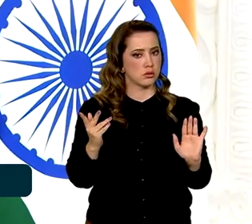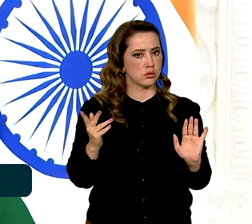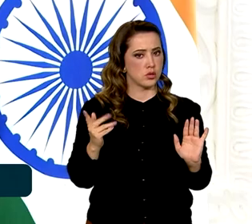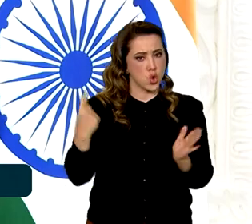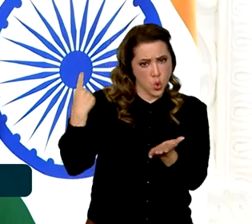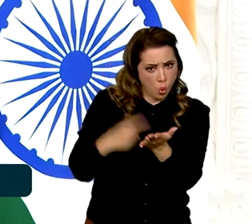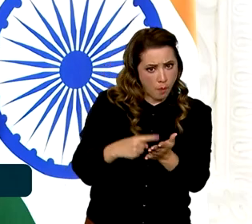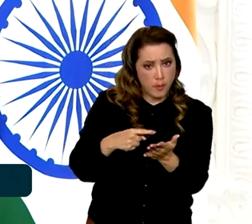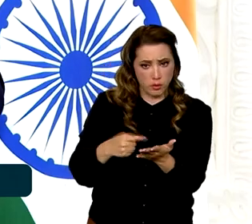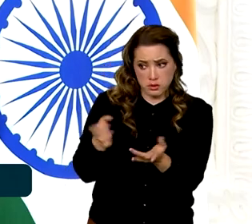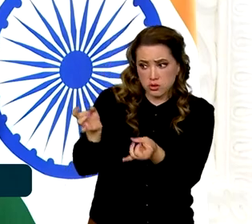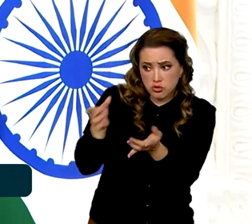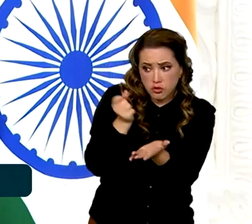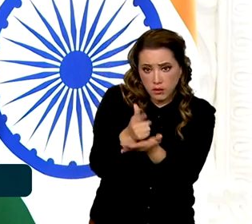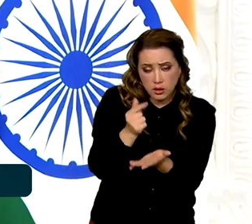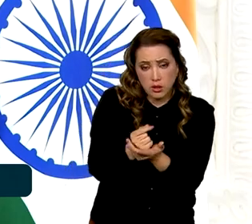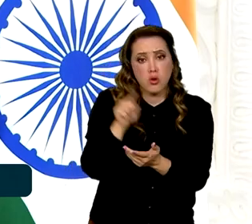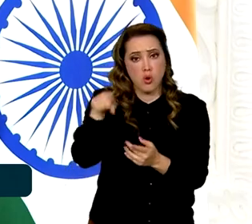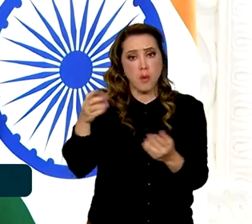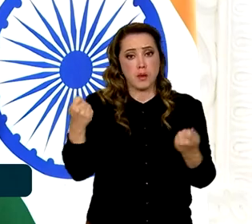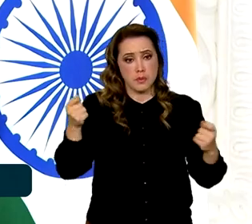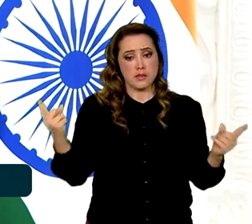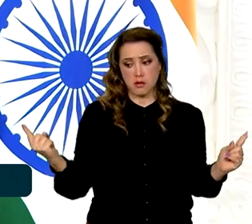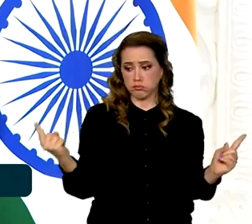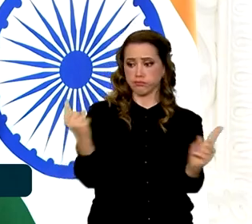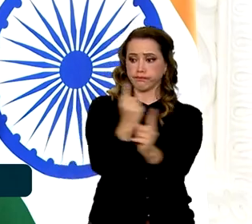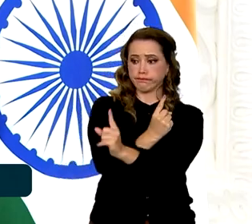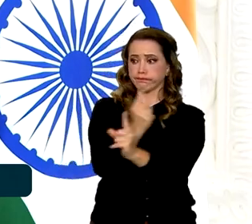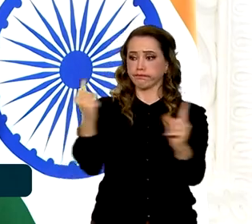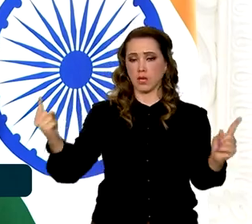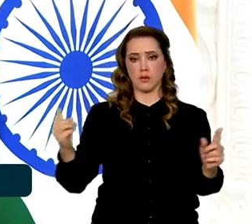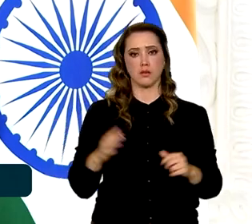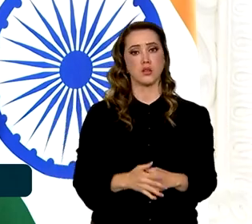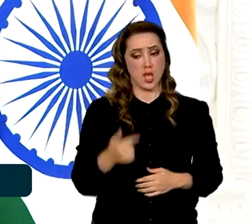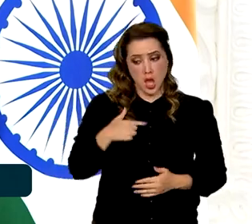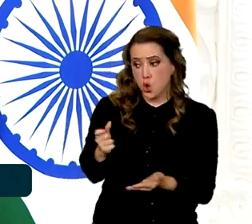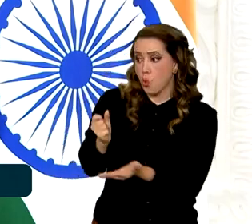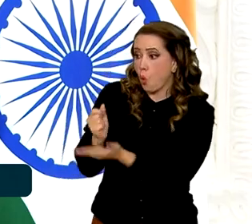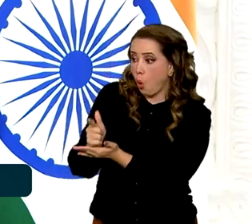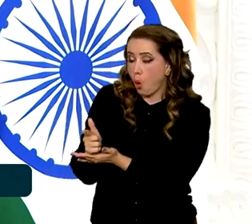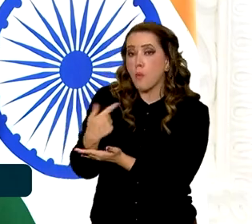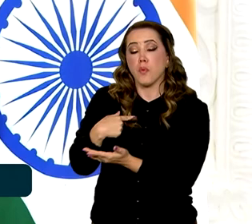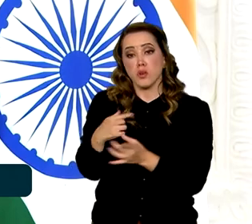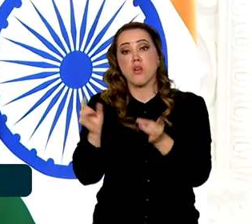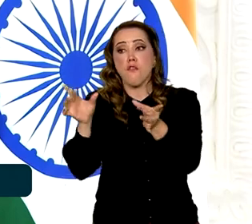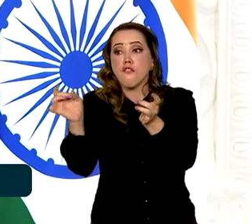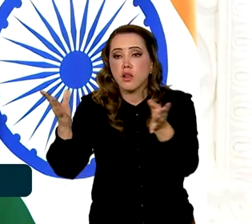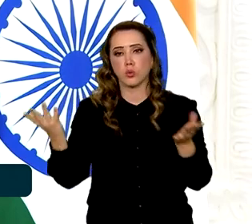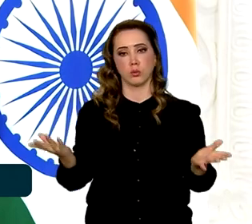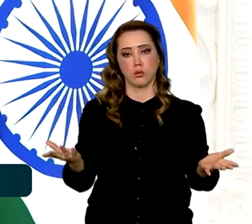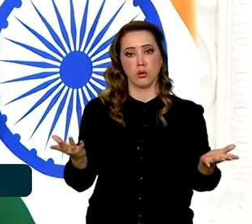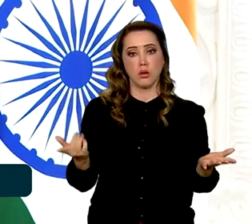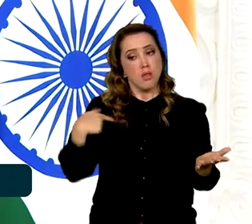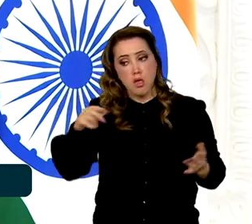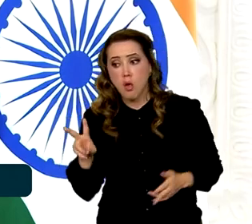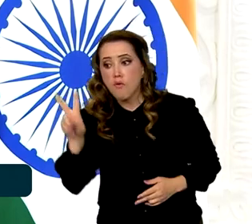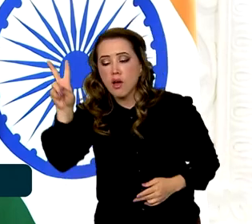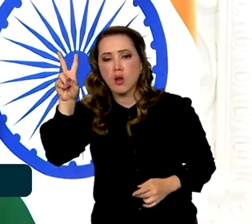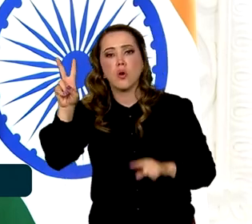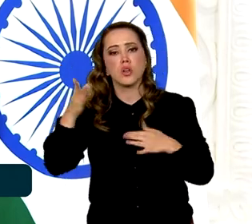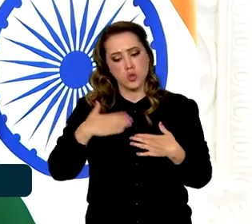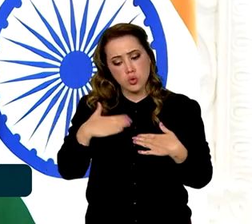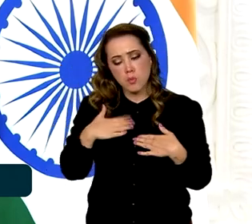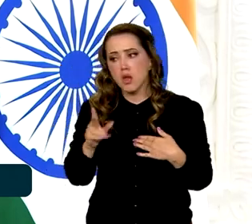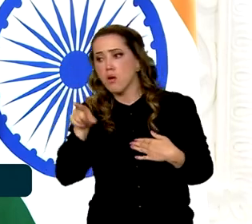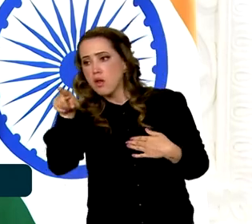Acordo comercial é uma via de duas mãos. Eu compro e eu vendo. Eu valorizo o